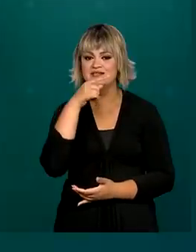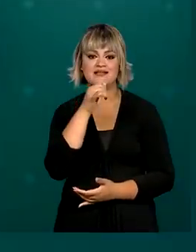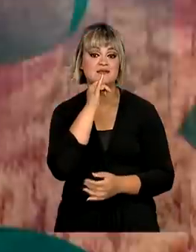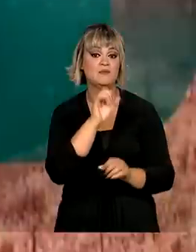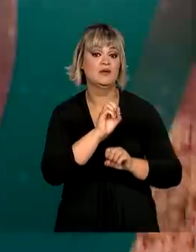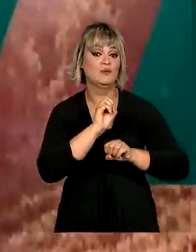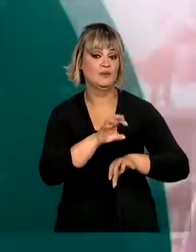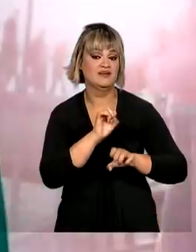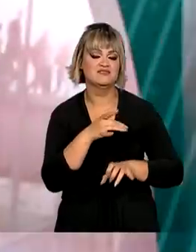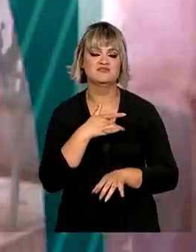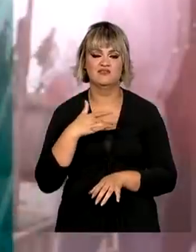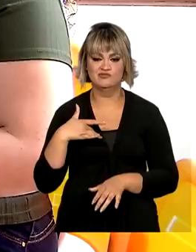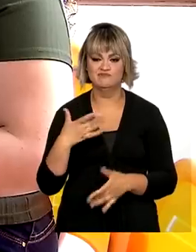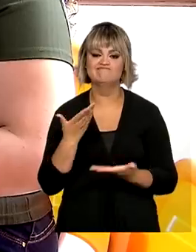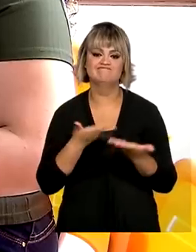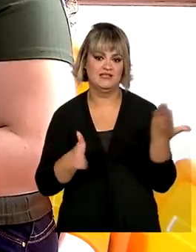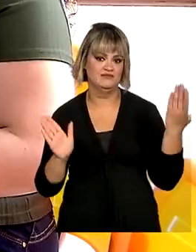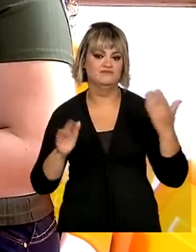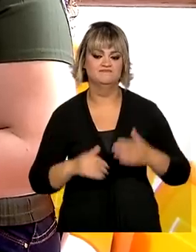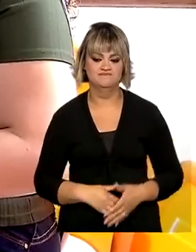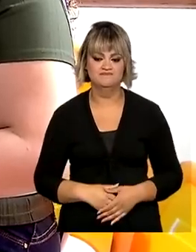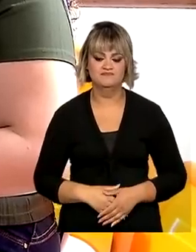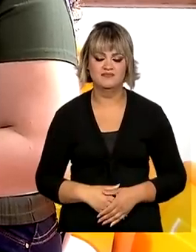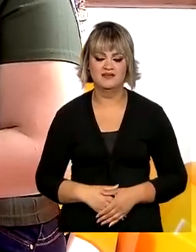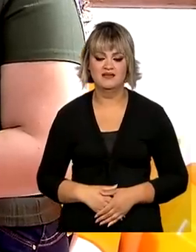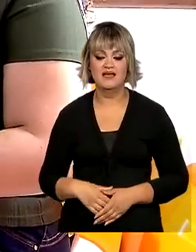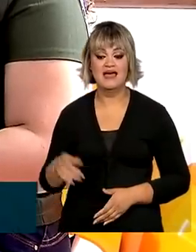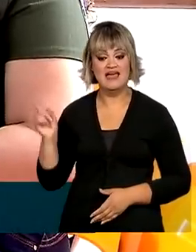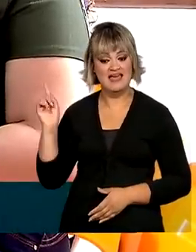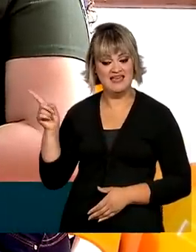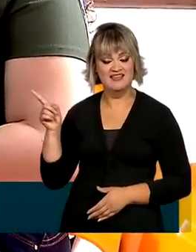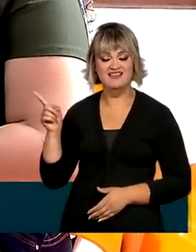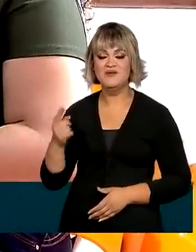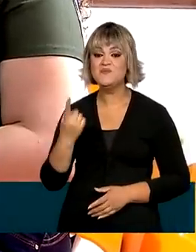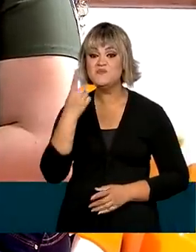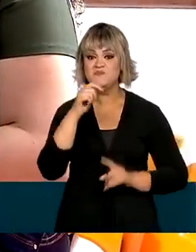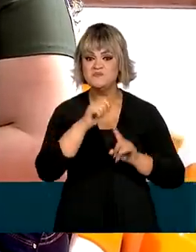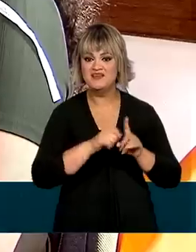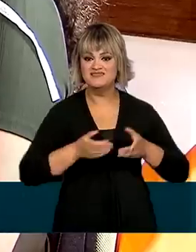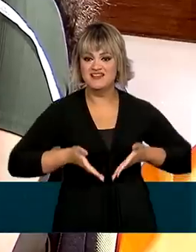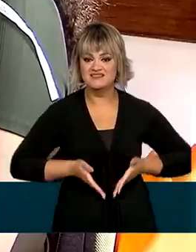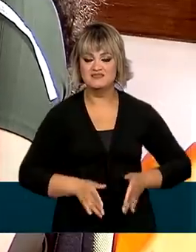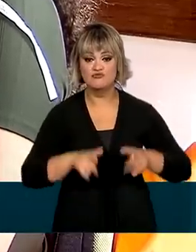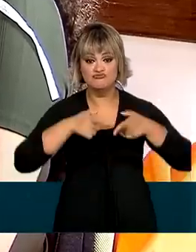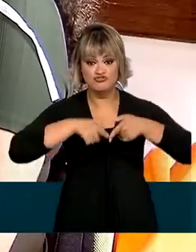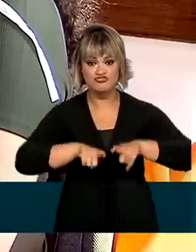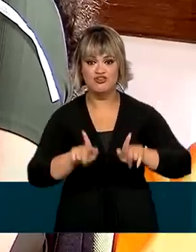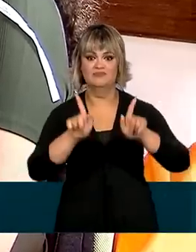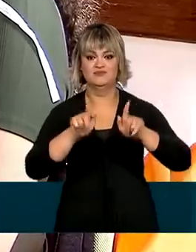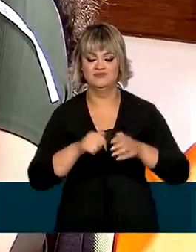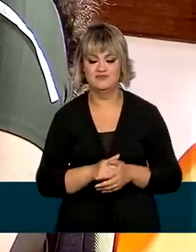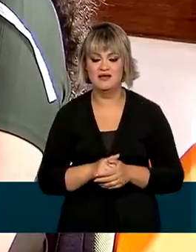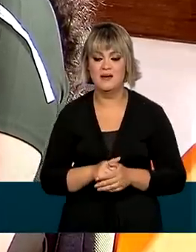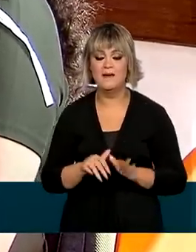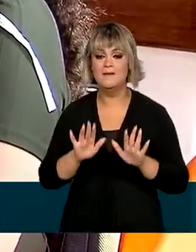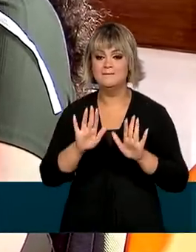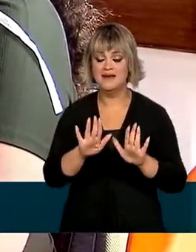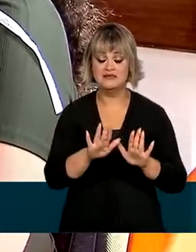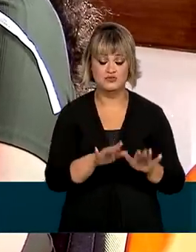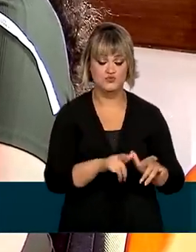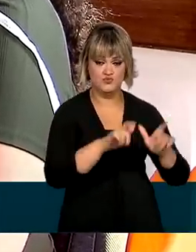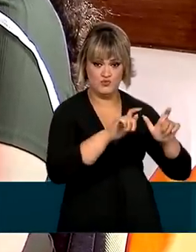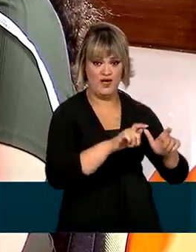educação e saúde. Há um mês, Geisiel deu à luz a gêmeos. Antes de voltar para casa, ainda na